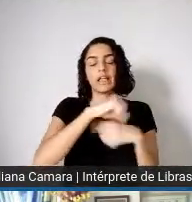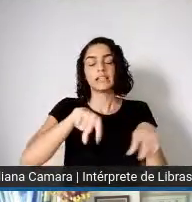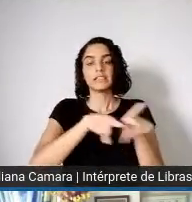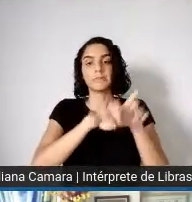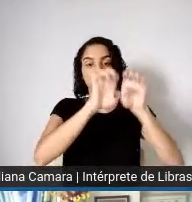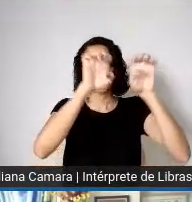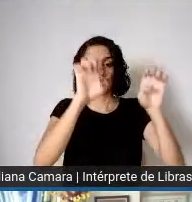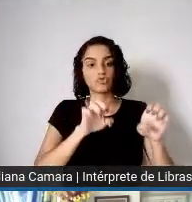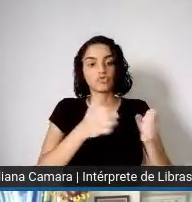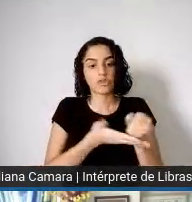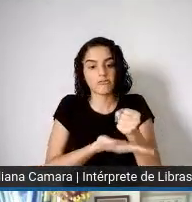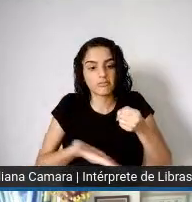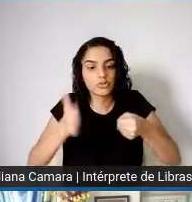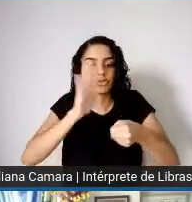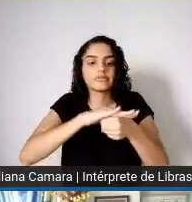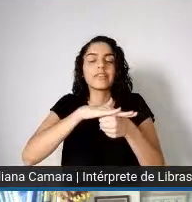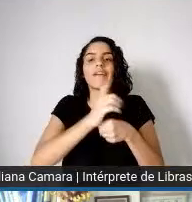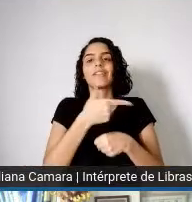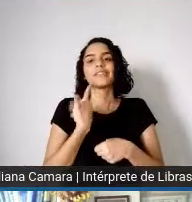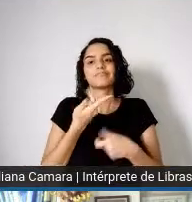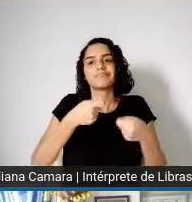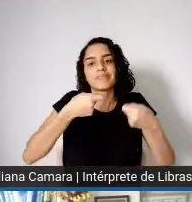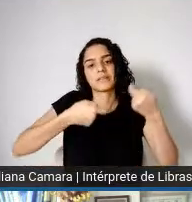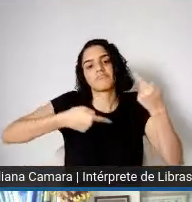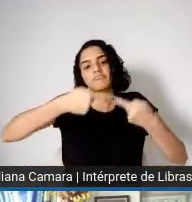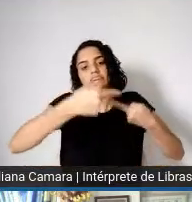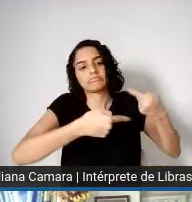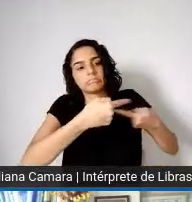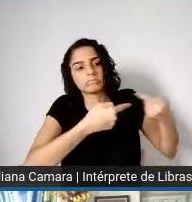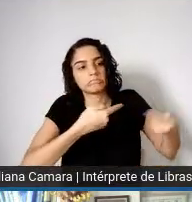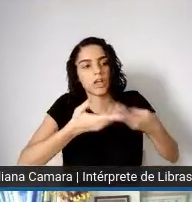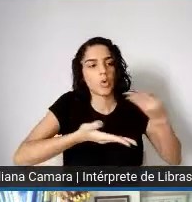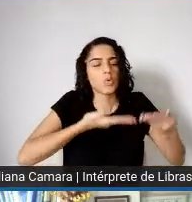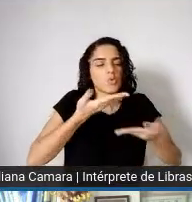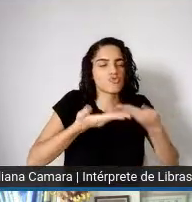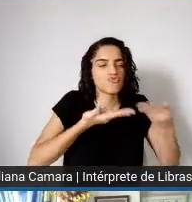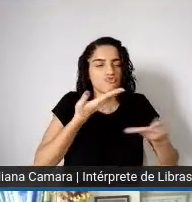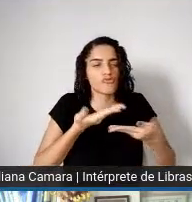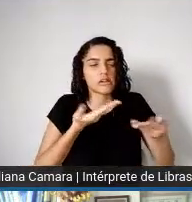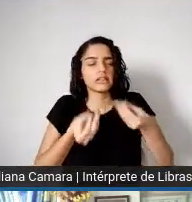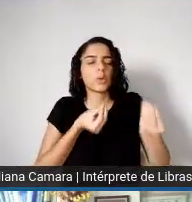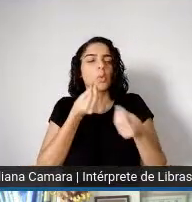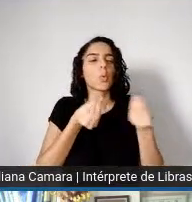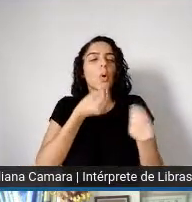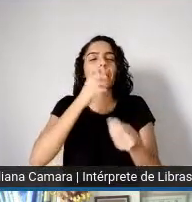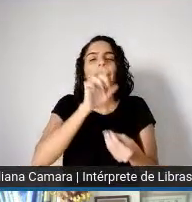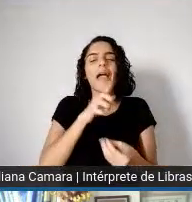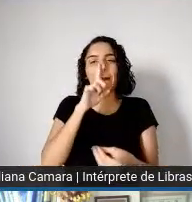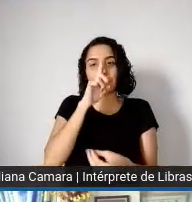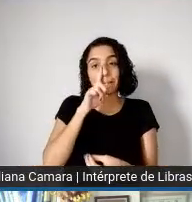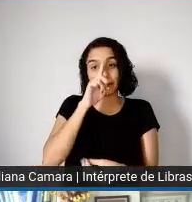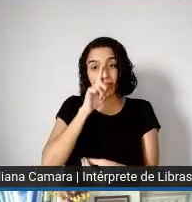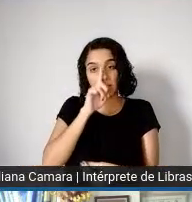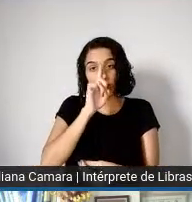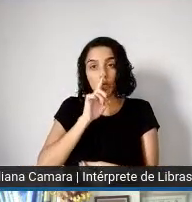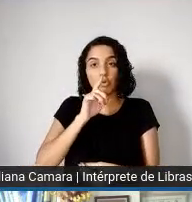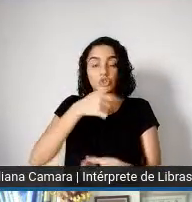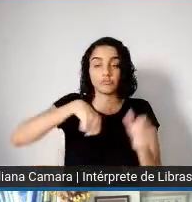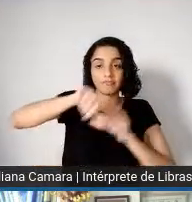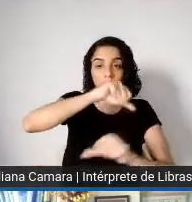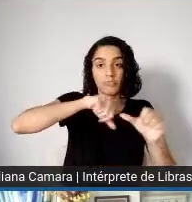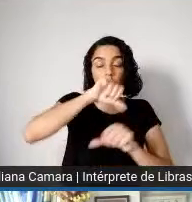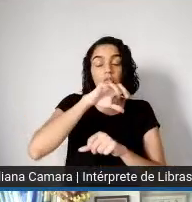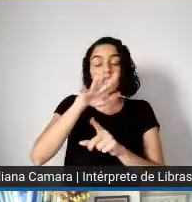e que tem que dialogar com o risco enorme estrutural da mudança climática,